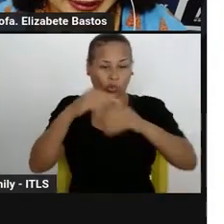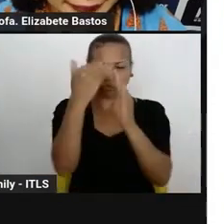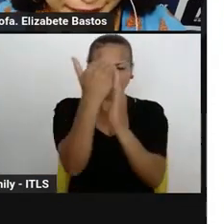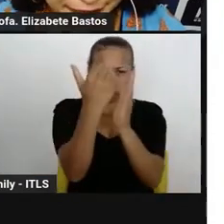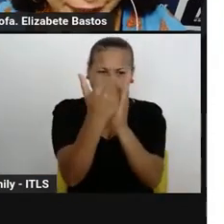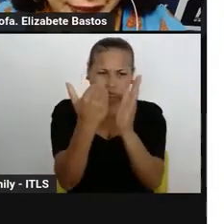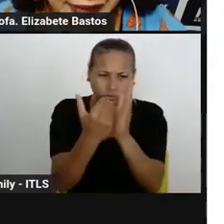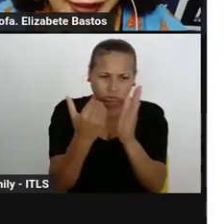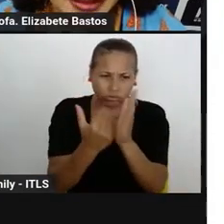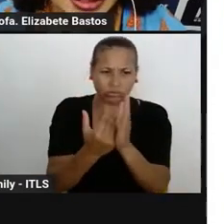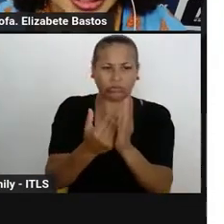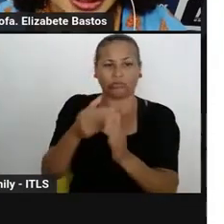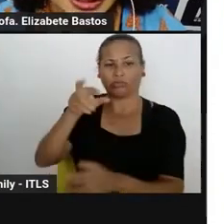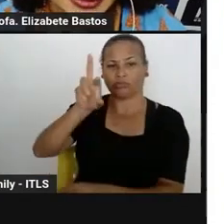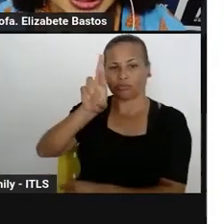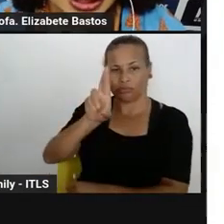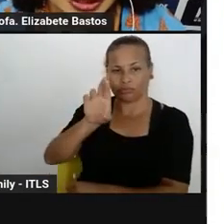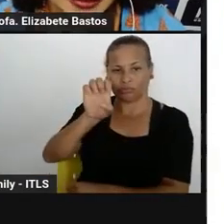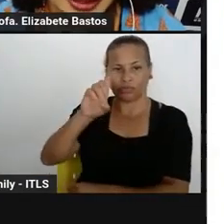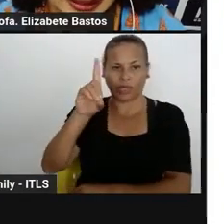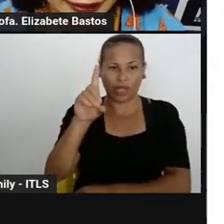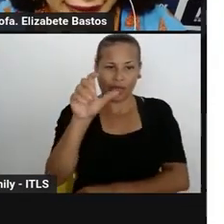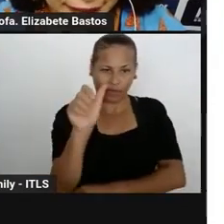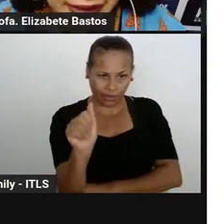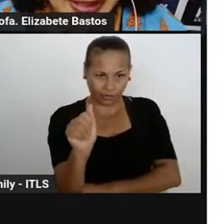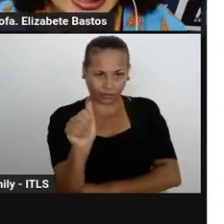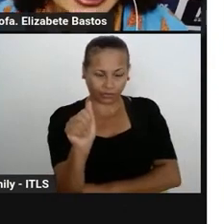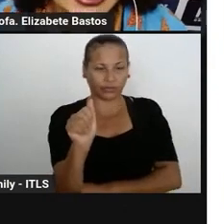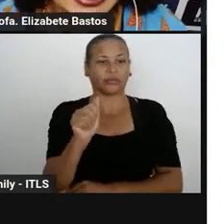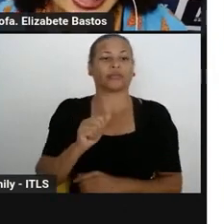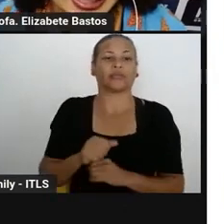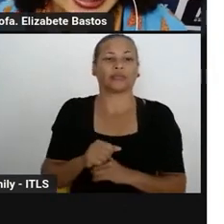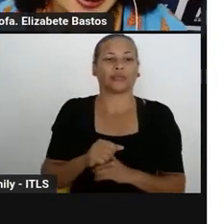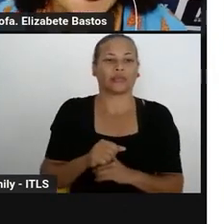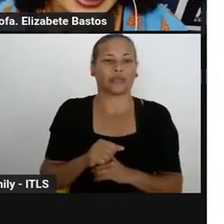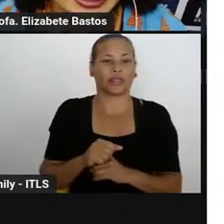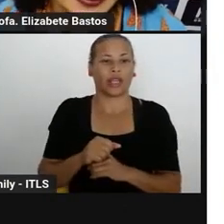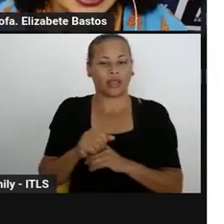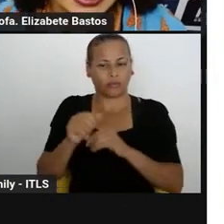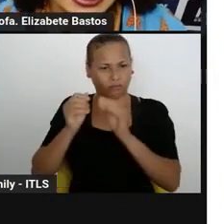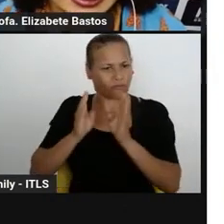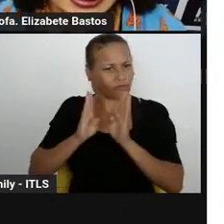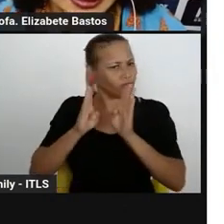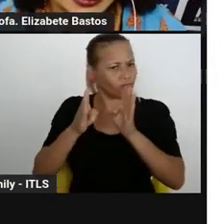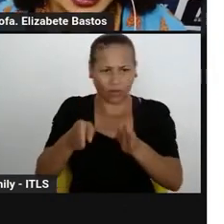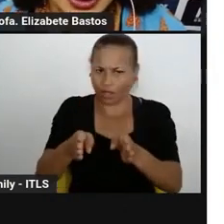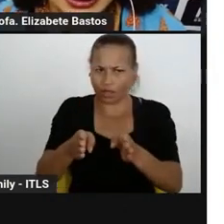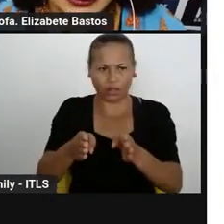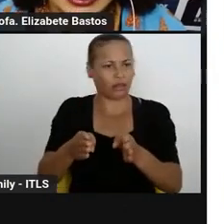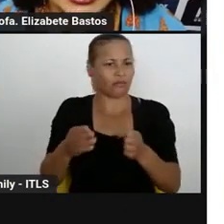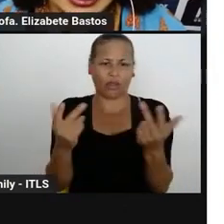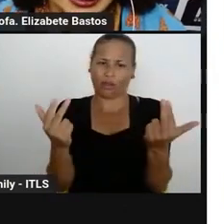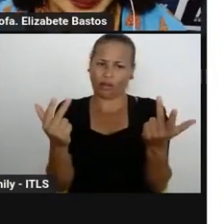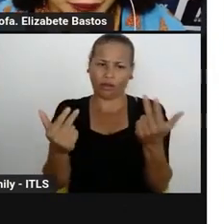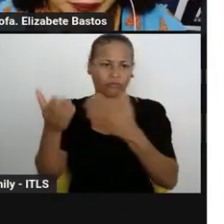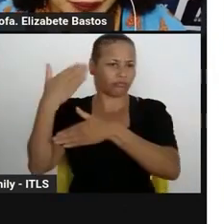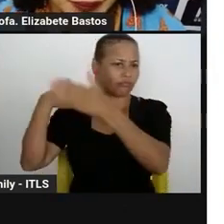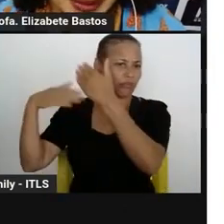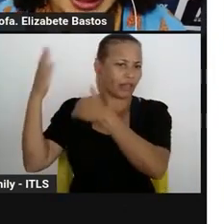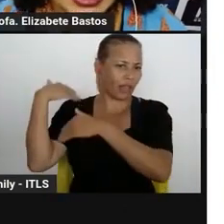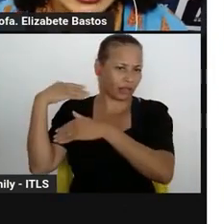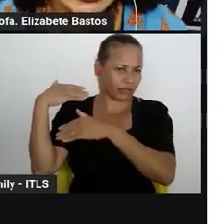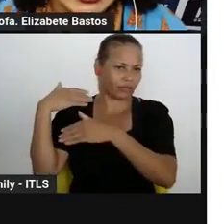Reda, né? De regime administrativo Reda, segue a mesma orientação do ano anterior.